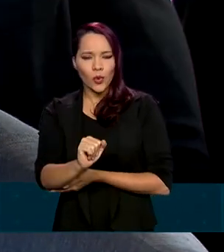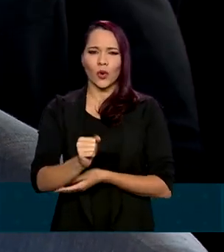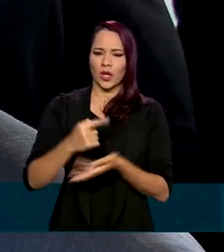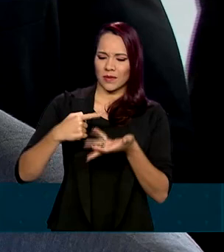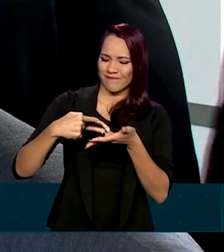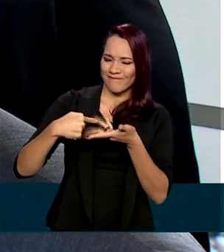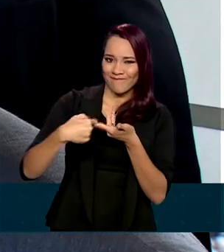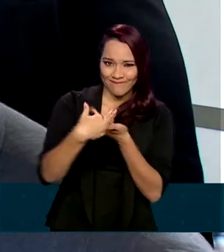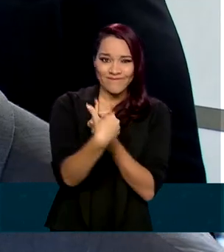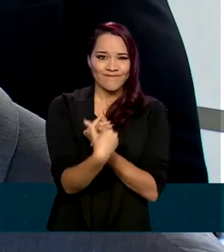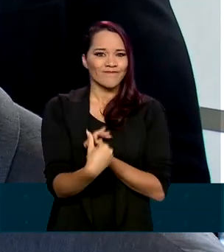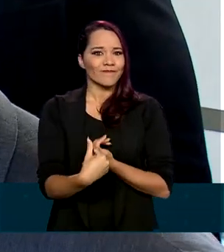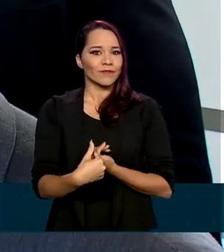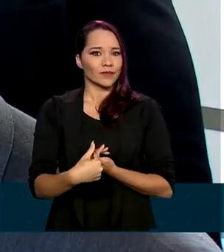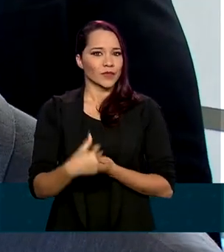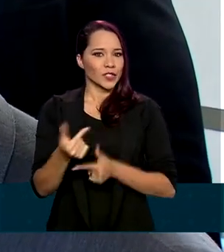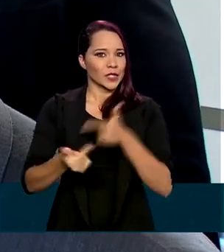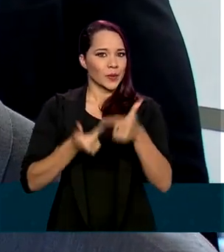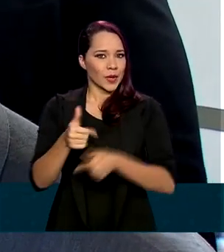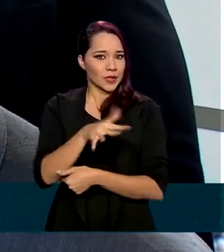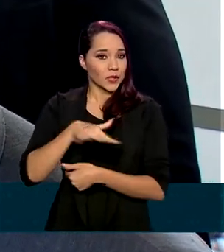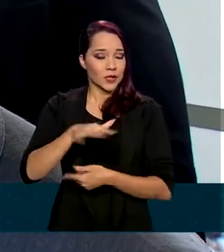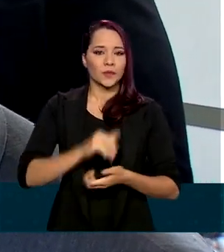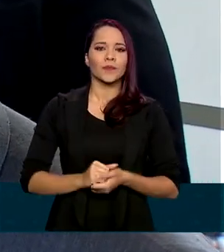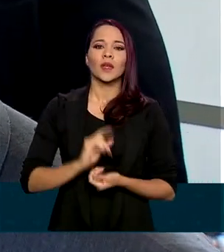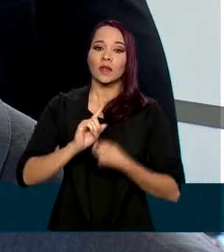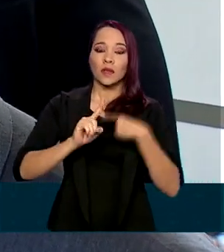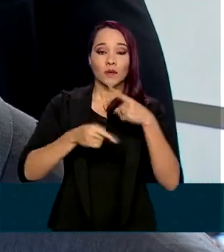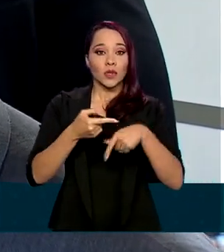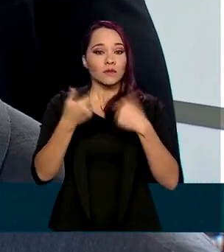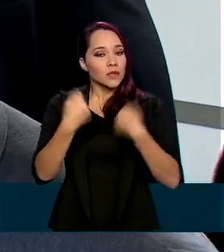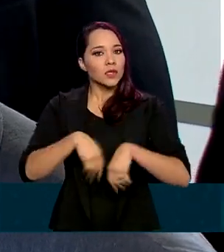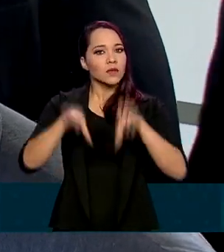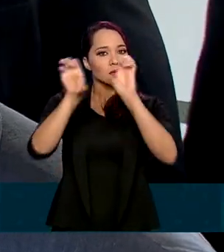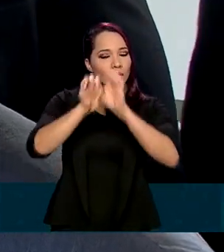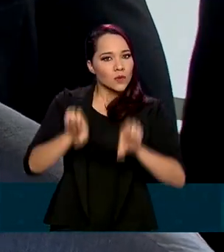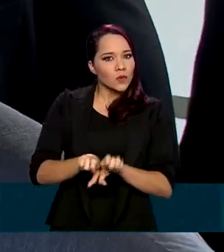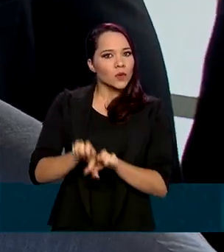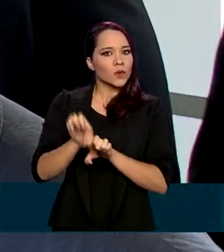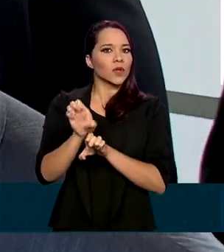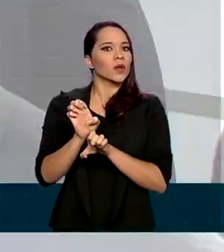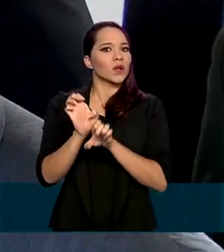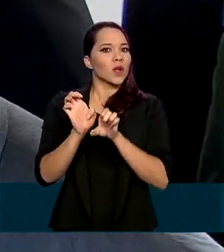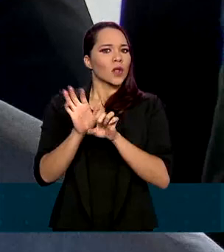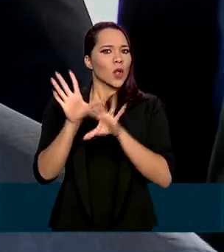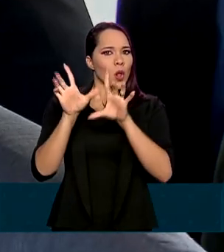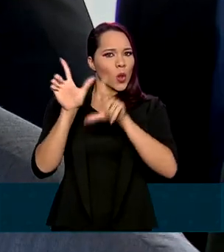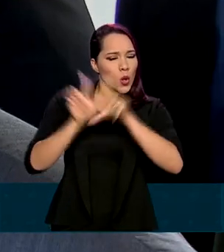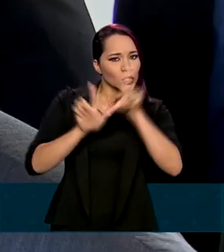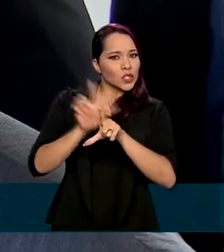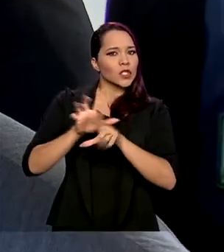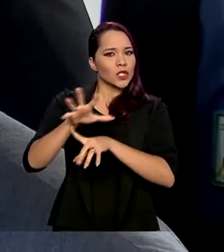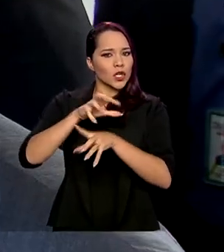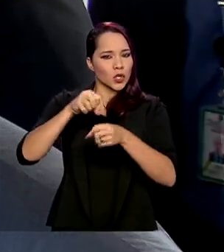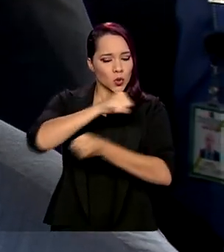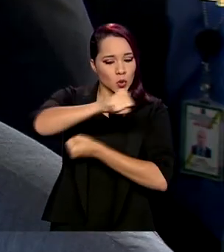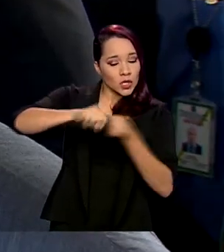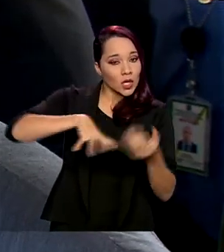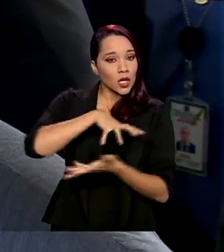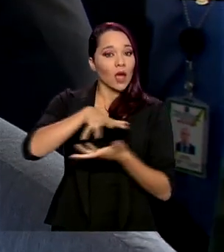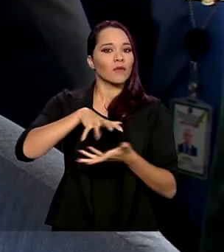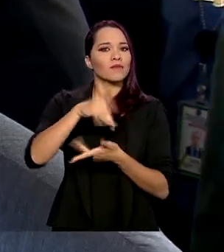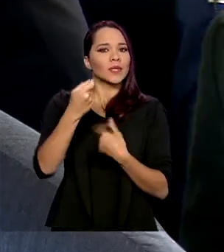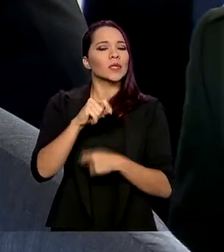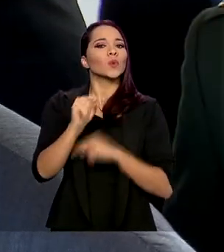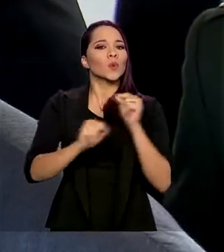silvicultura, etc. Depois você tem que ter uma infraestrutura logística sustentável. E isso precisa de quê? De financiamento,